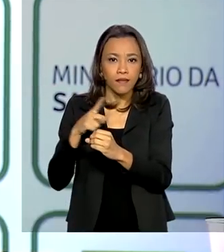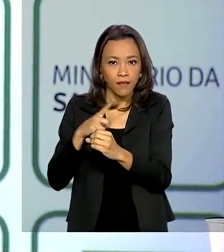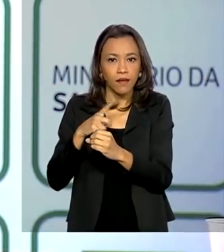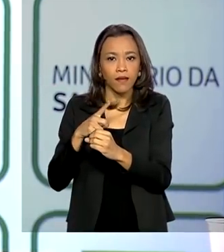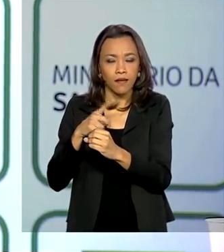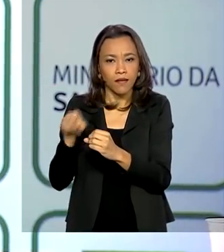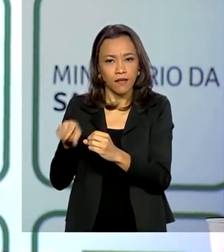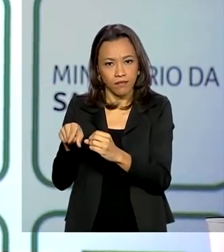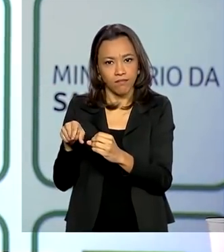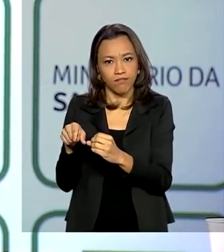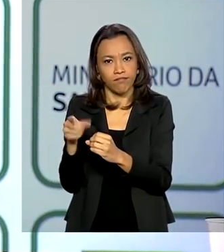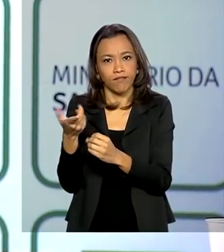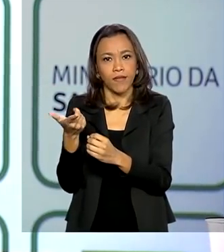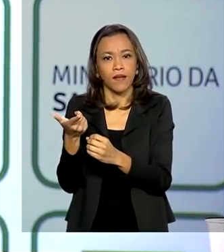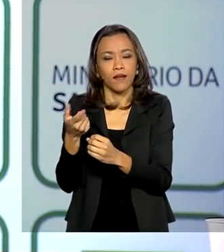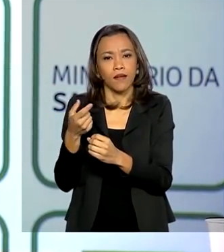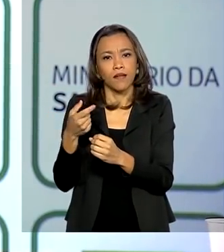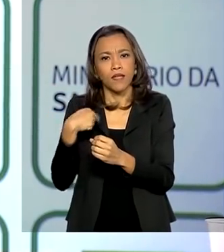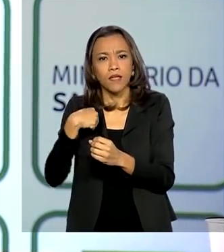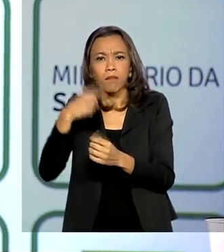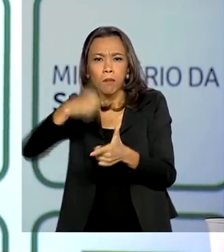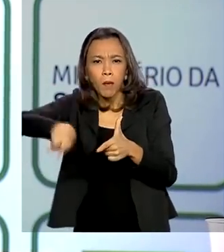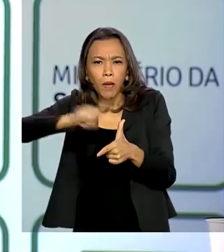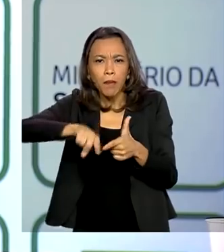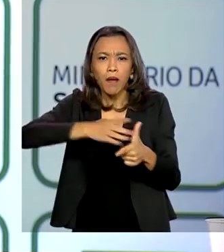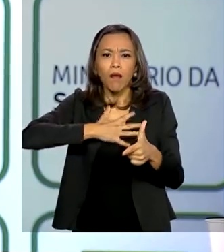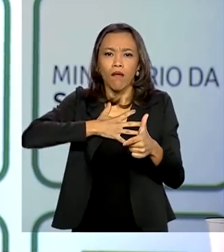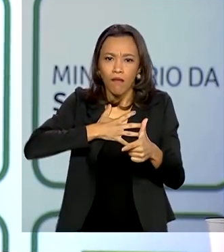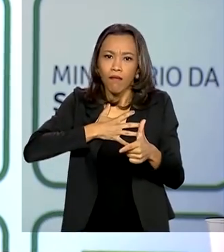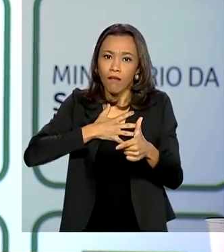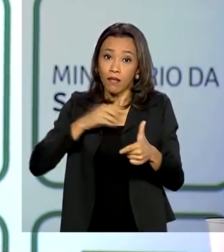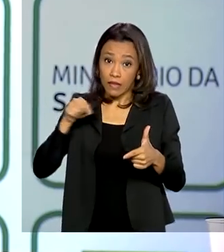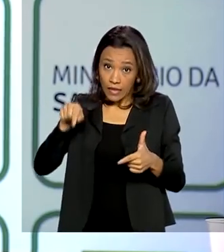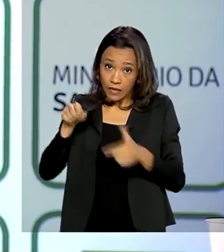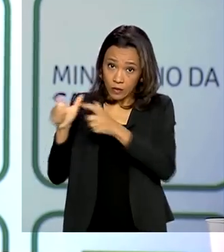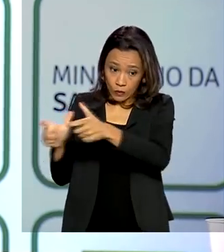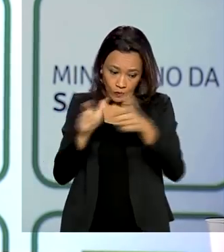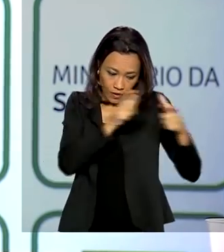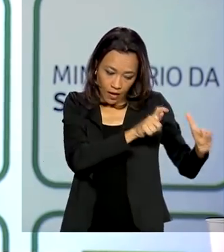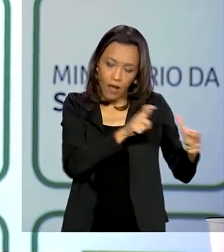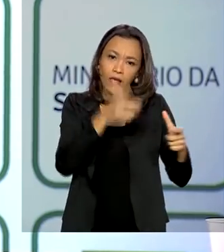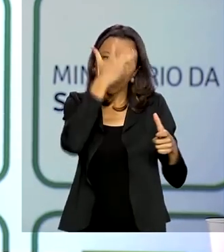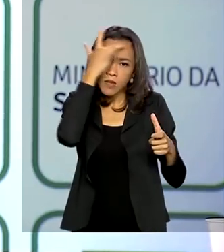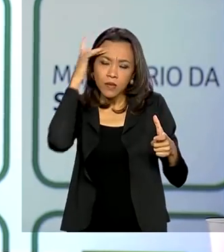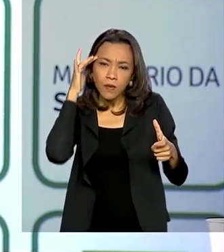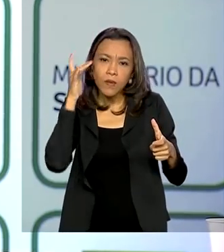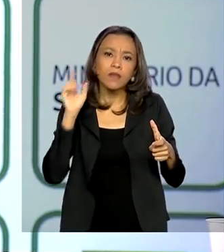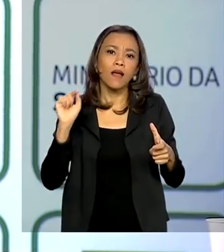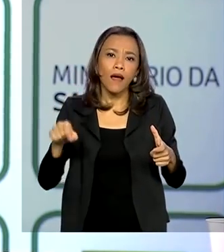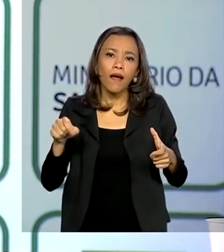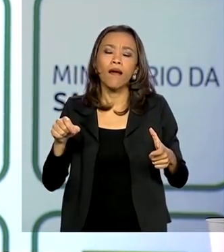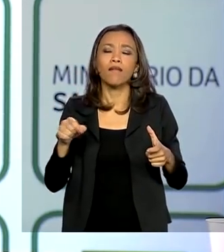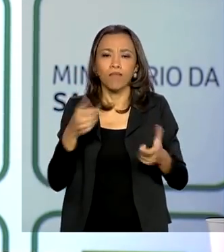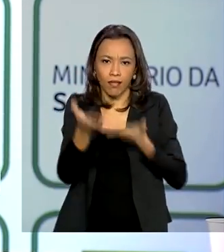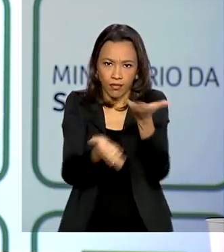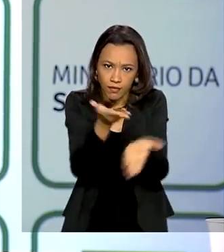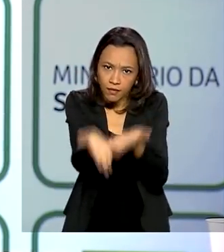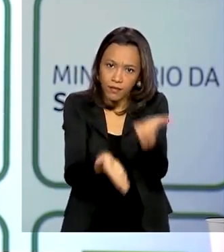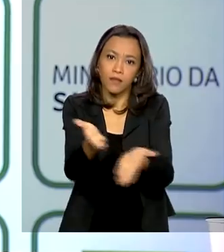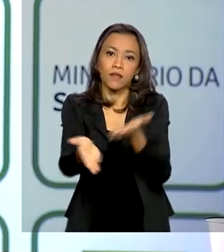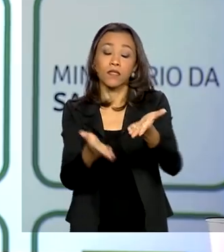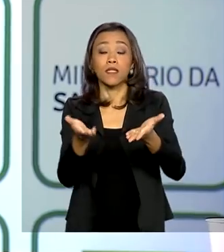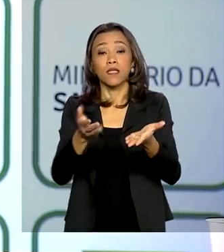síndrome gripal, de respiratório. Nesses locais, as pessoas são atendidas e